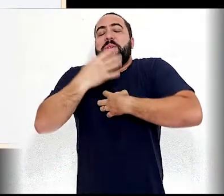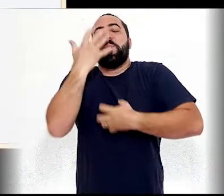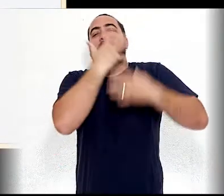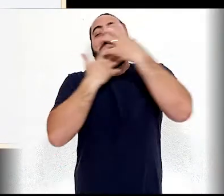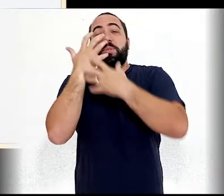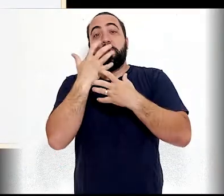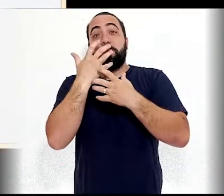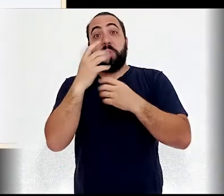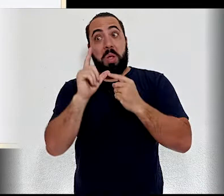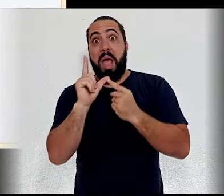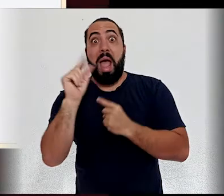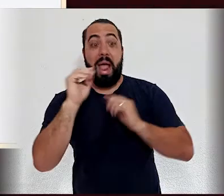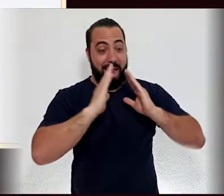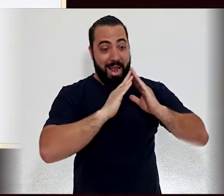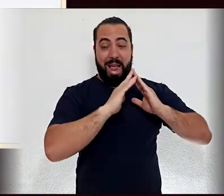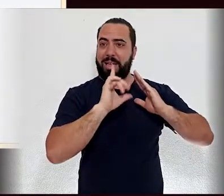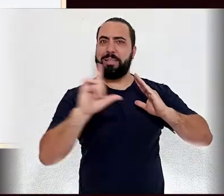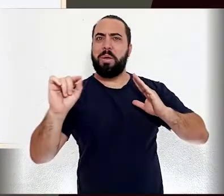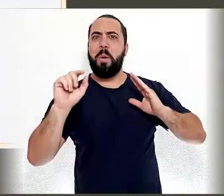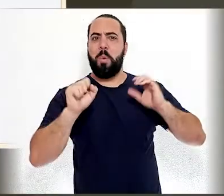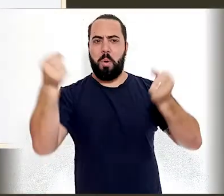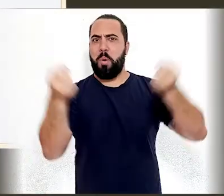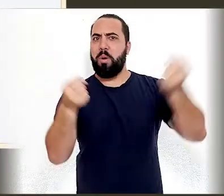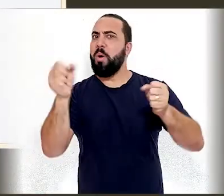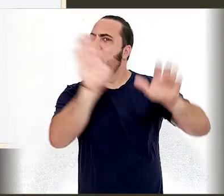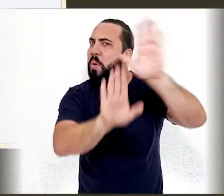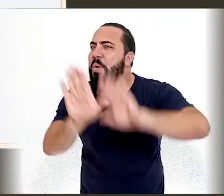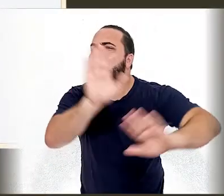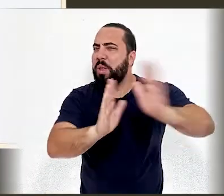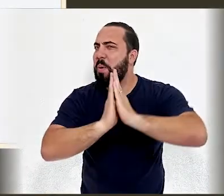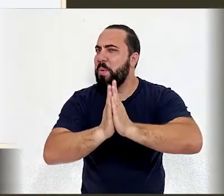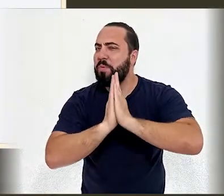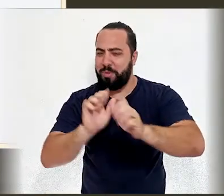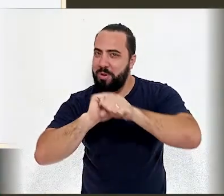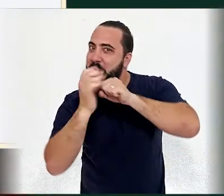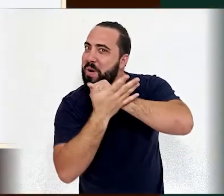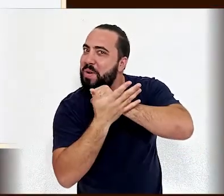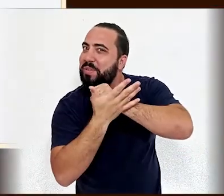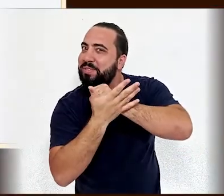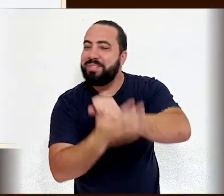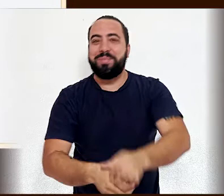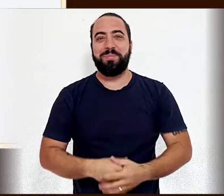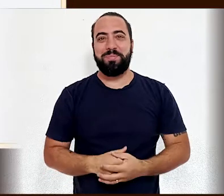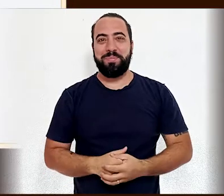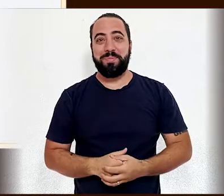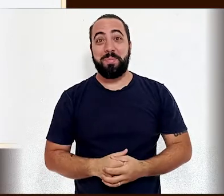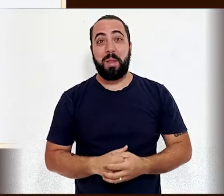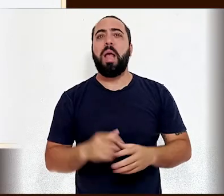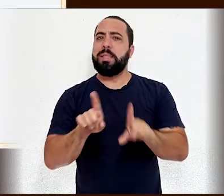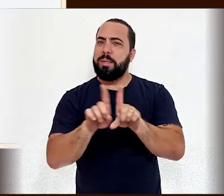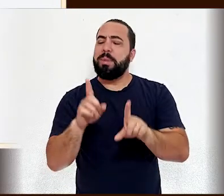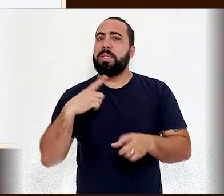você sair de casa, pé ou de automóvel, por favor tome cuidado com a Covid-19. Estou